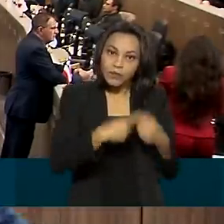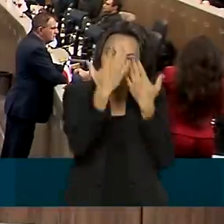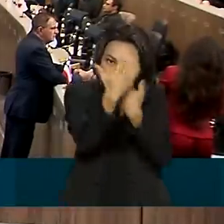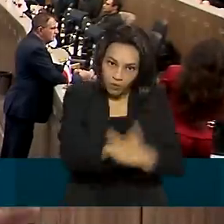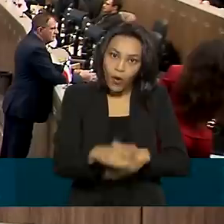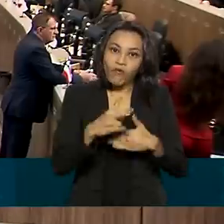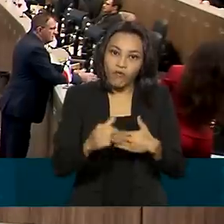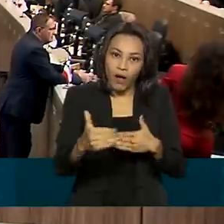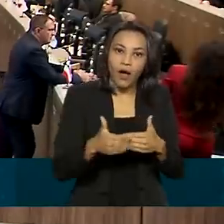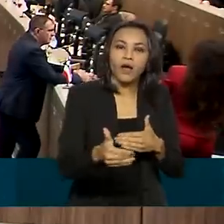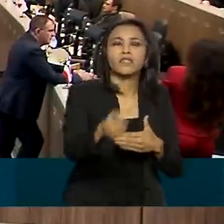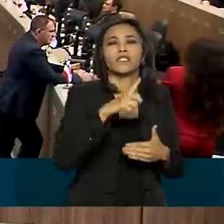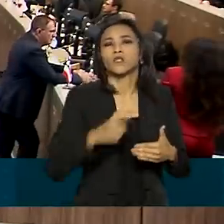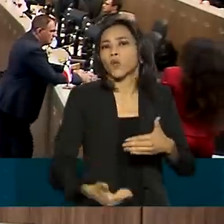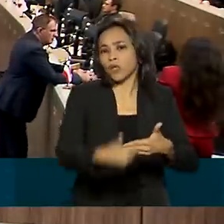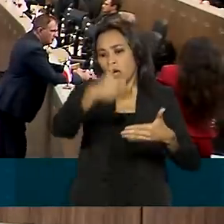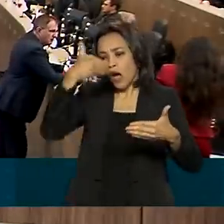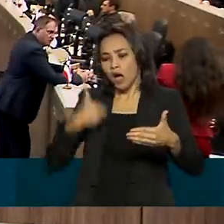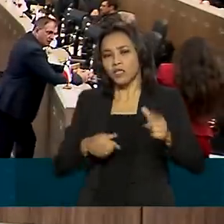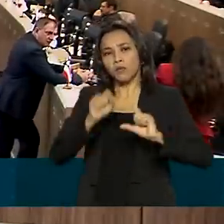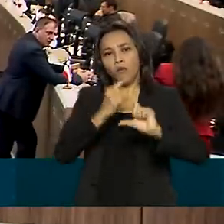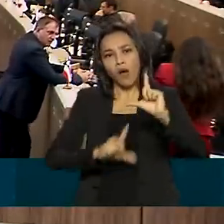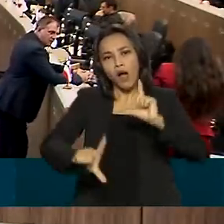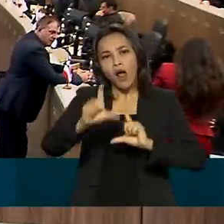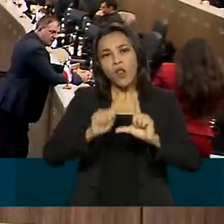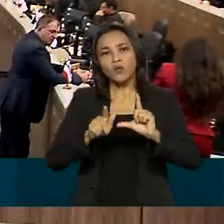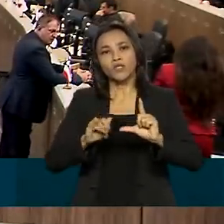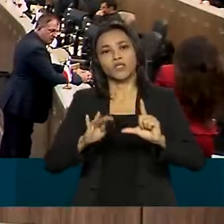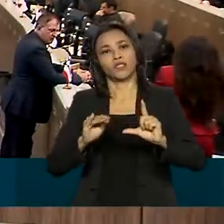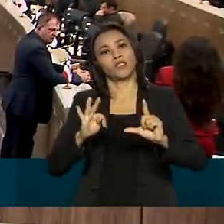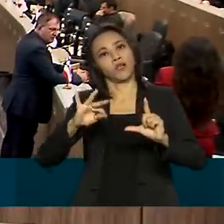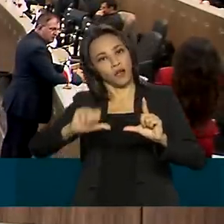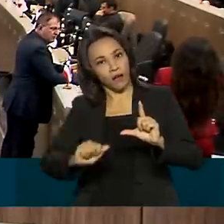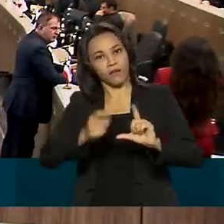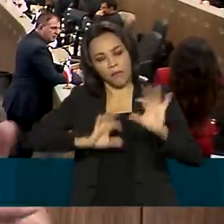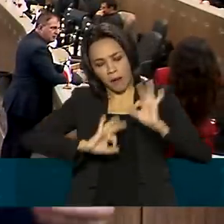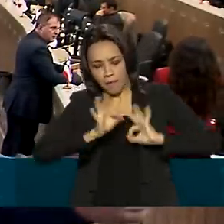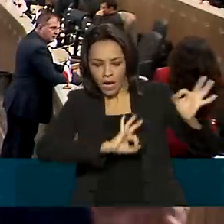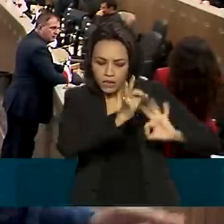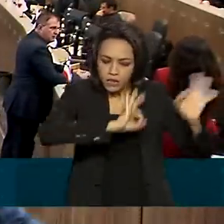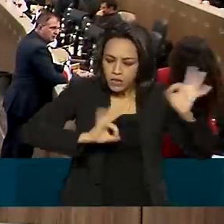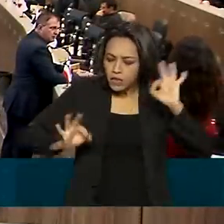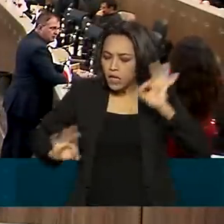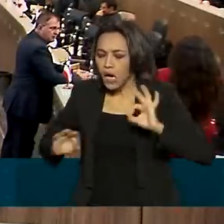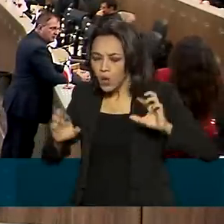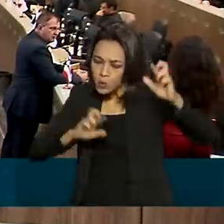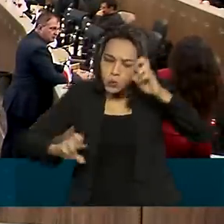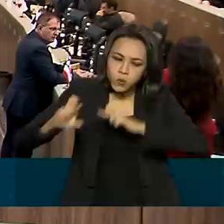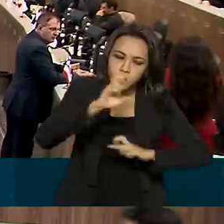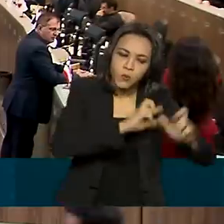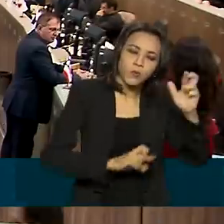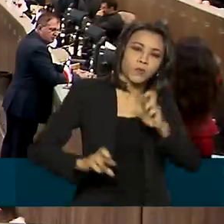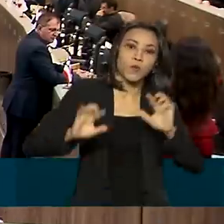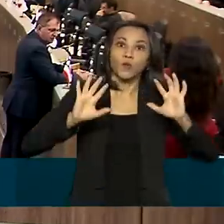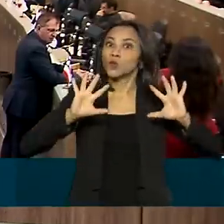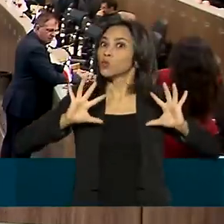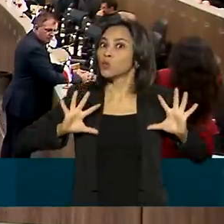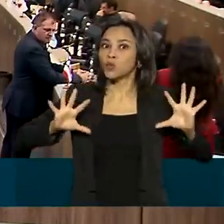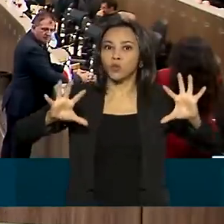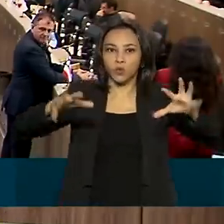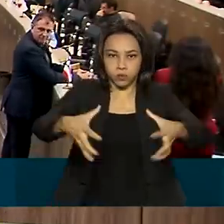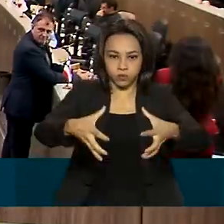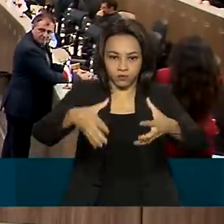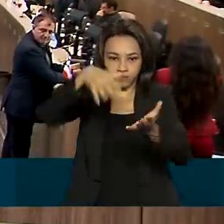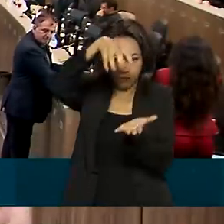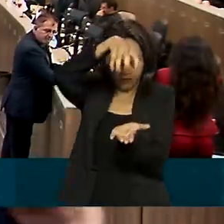estrutura de logística e operações integradas. Todo o suporte de monitoramento está concentrado aqui em Brasília,